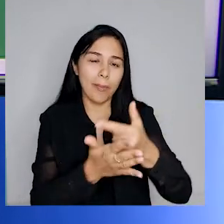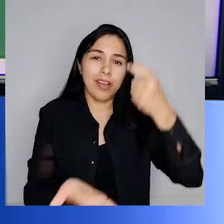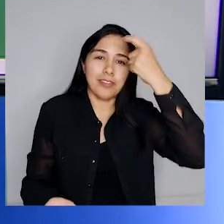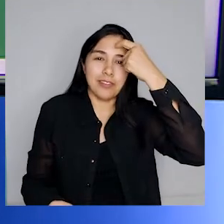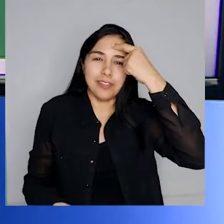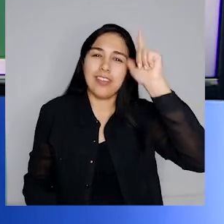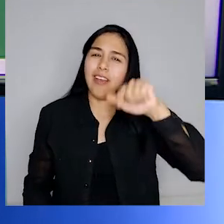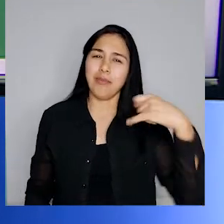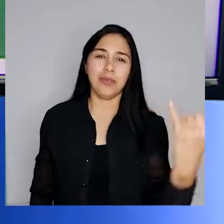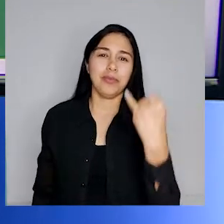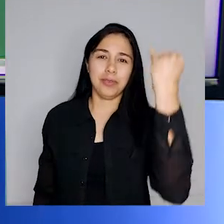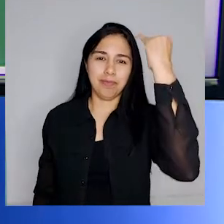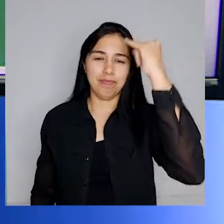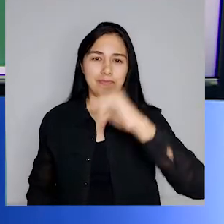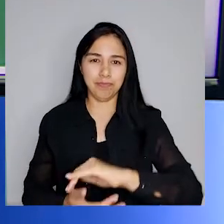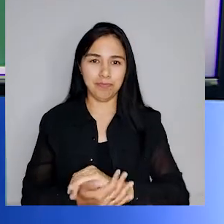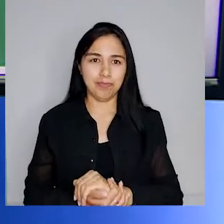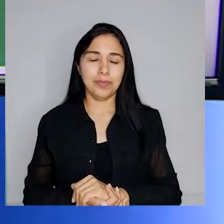processo.